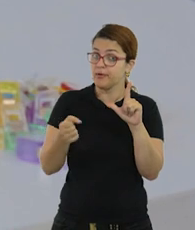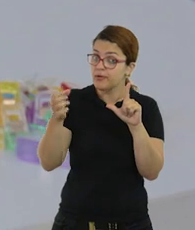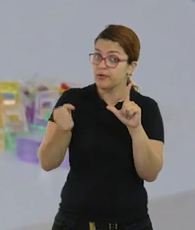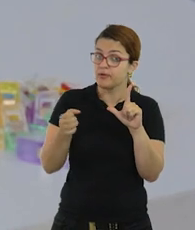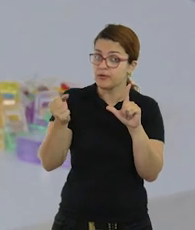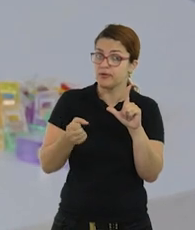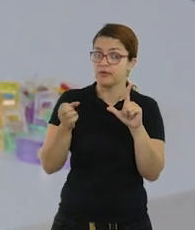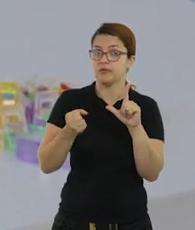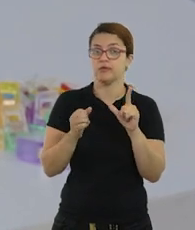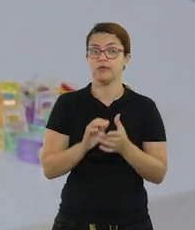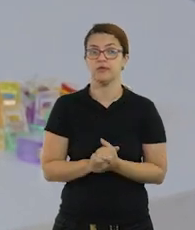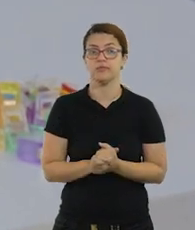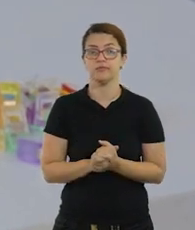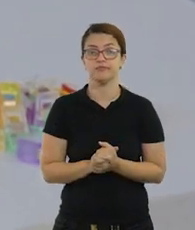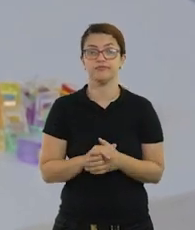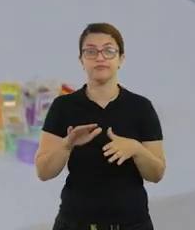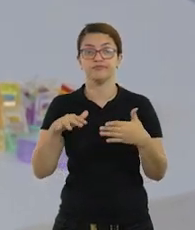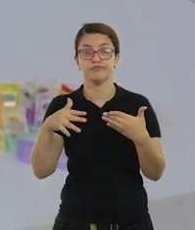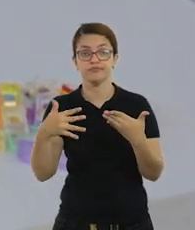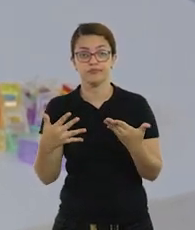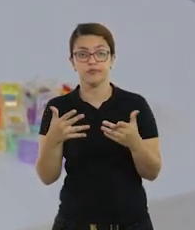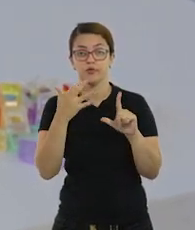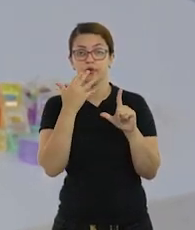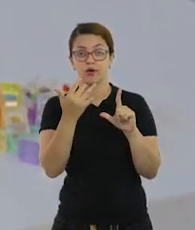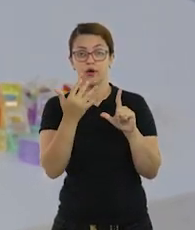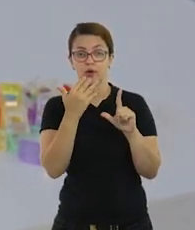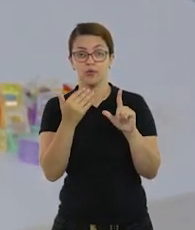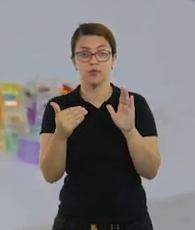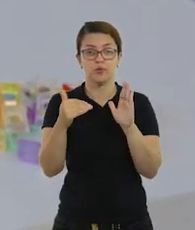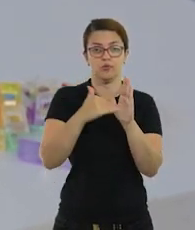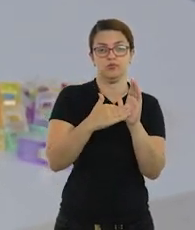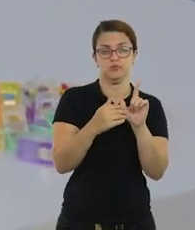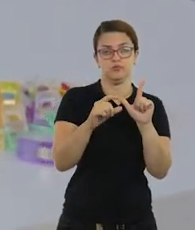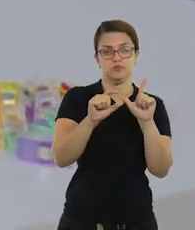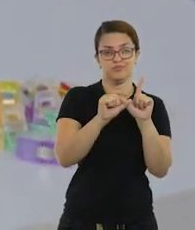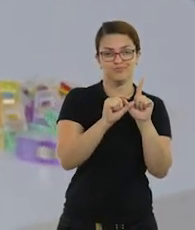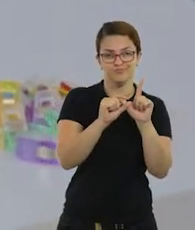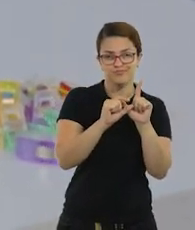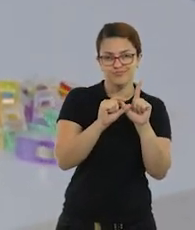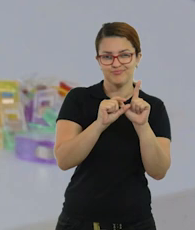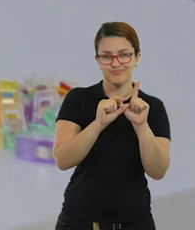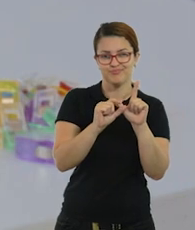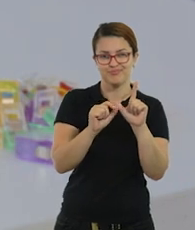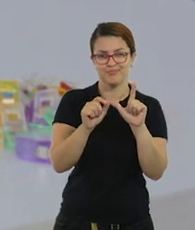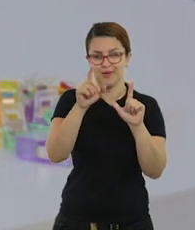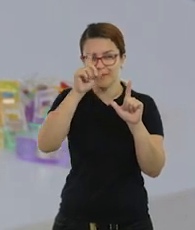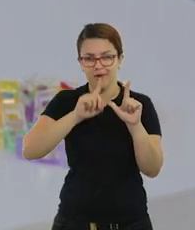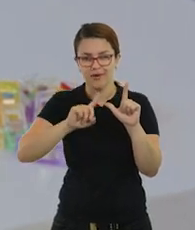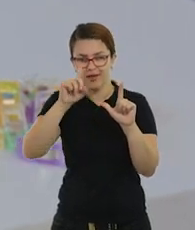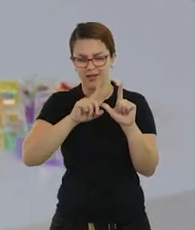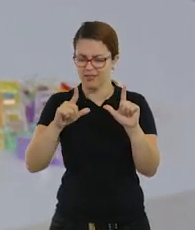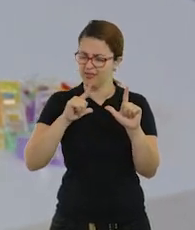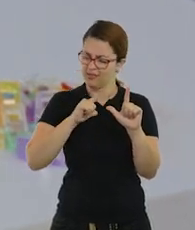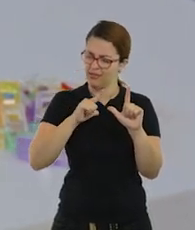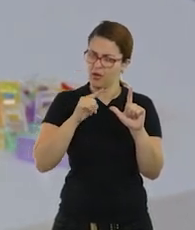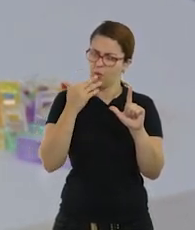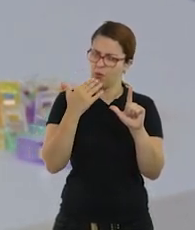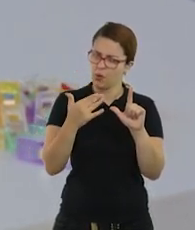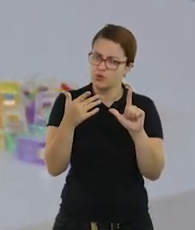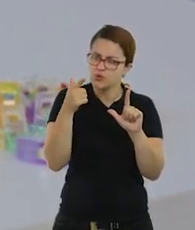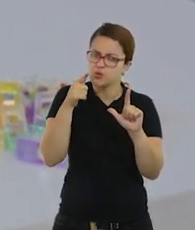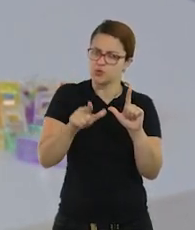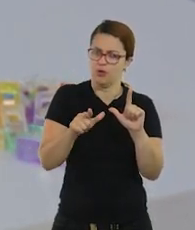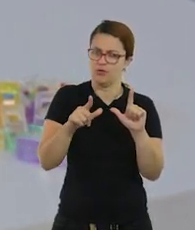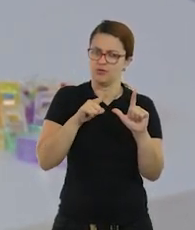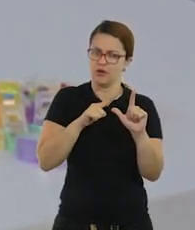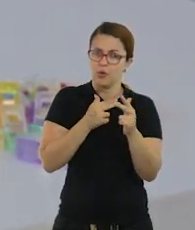Branca. Qual é a cor da última tampinha? Amarela. Tem alguma cor